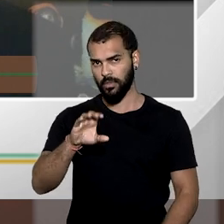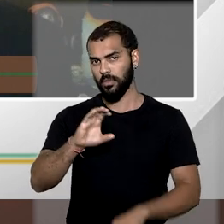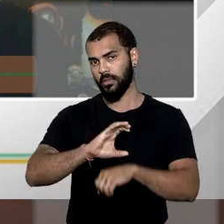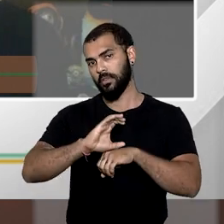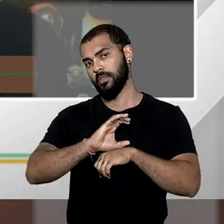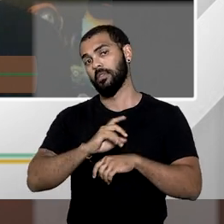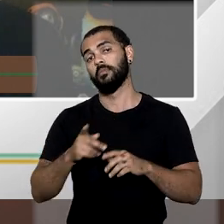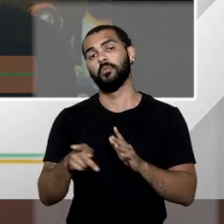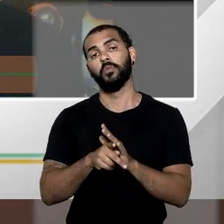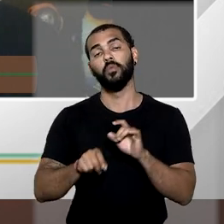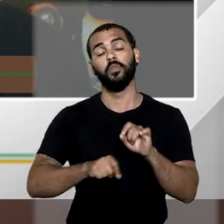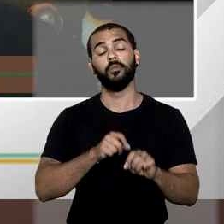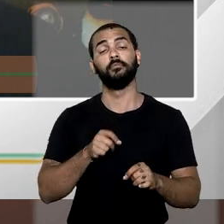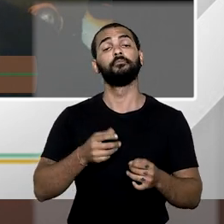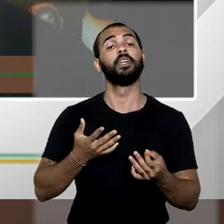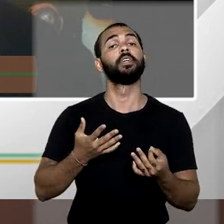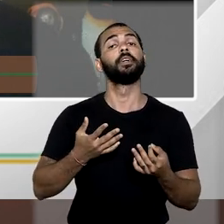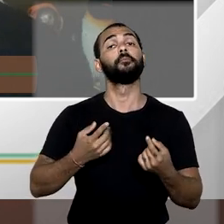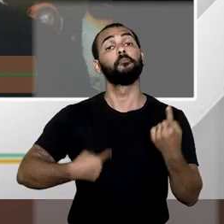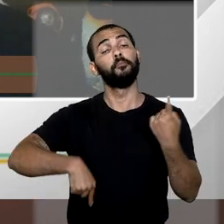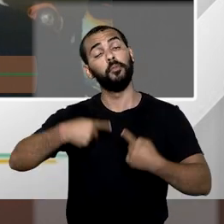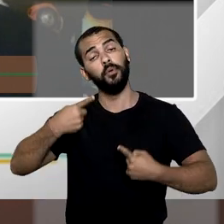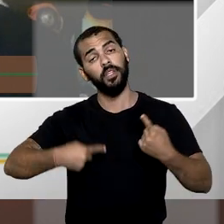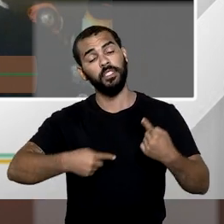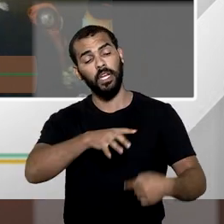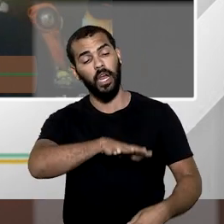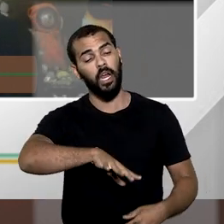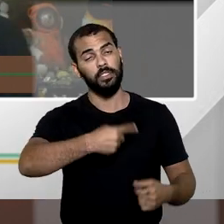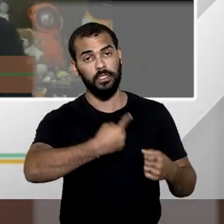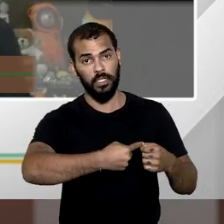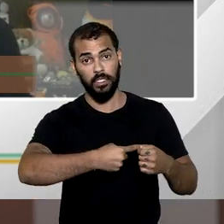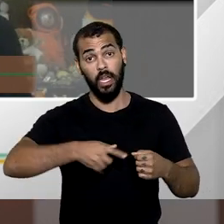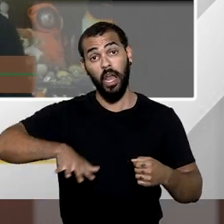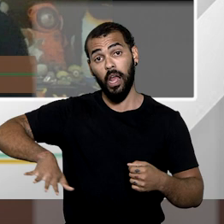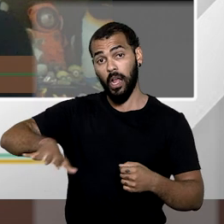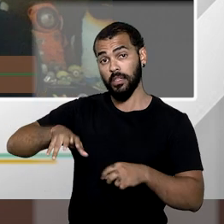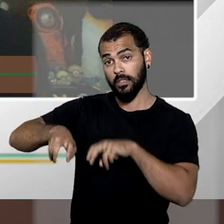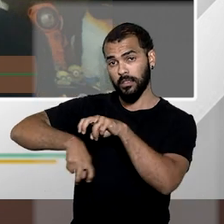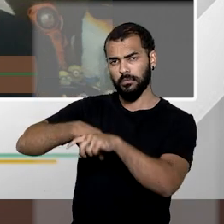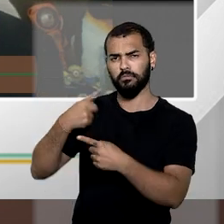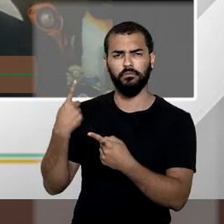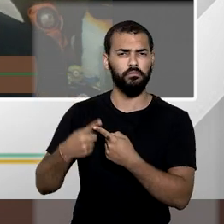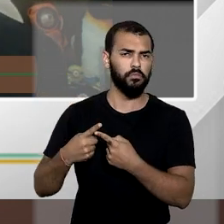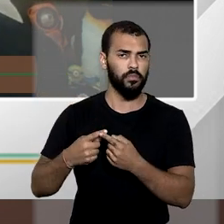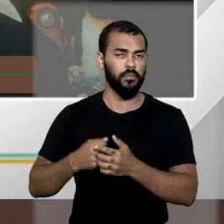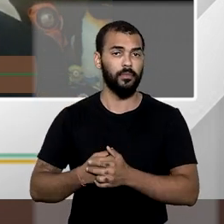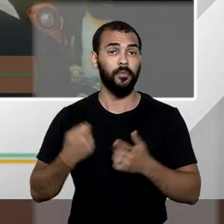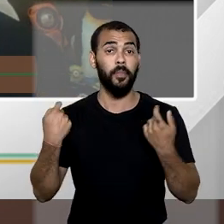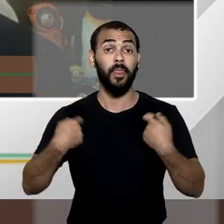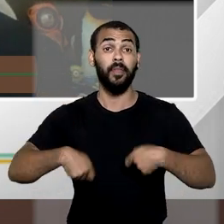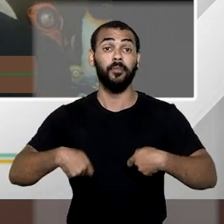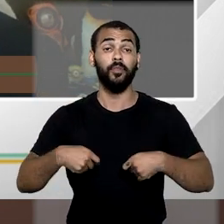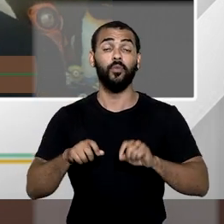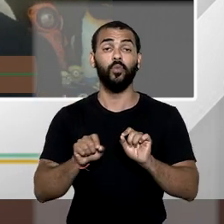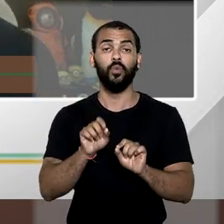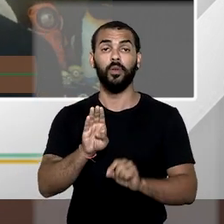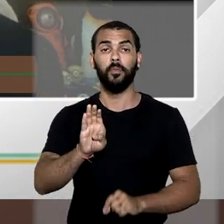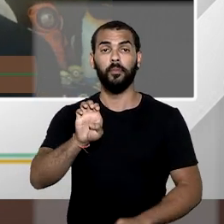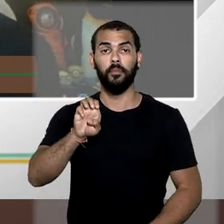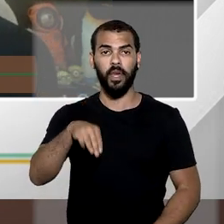política urbana, seja da política rural, elas se destinam exatamente a fazer com que o bem